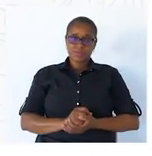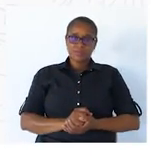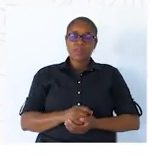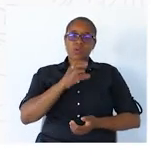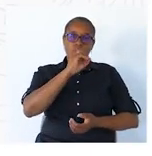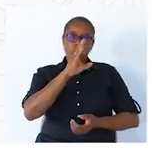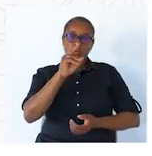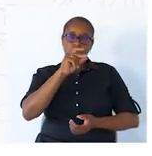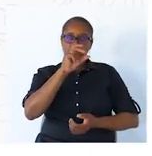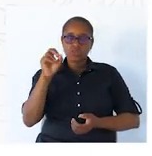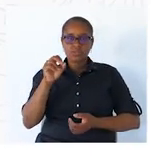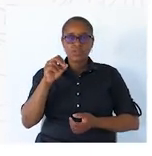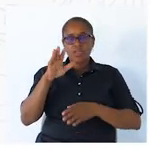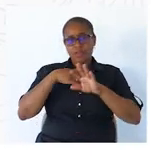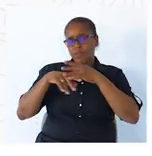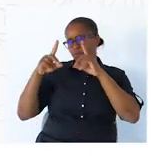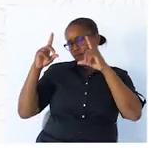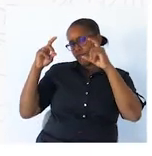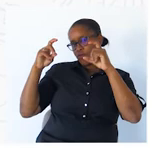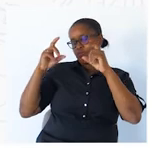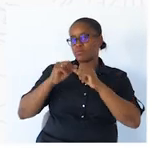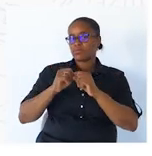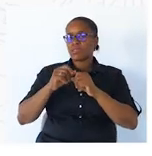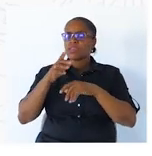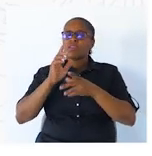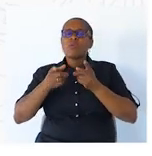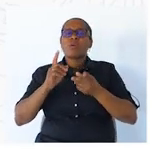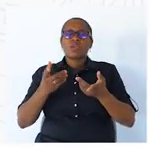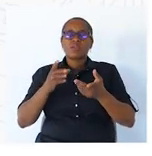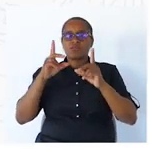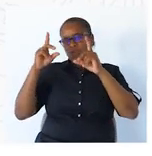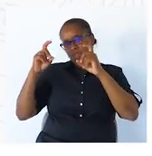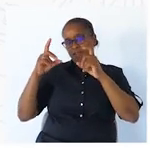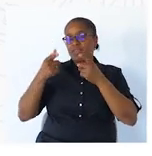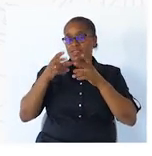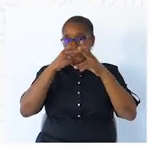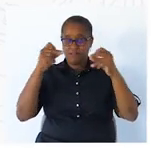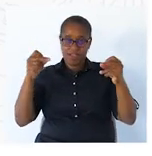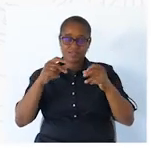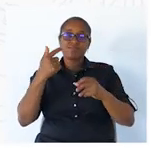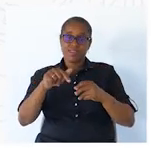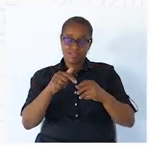O João tirou uma selfie. Tirou o quê? Uma selfie. Então, esta frase tem.